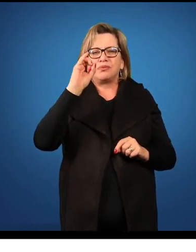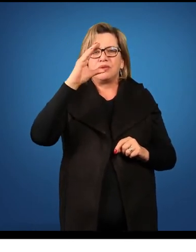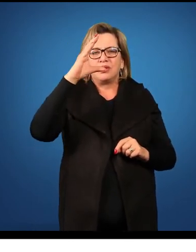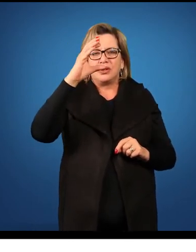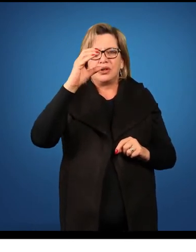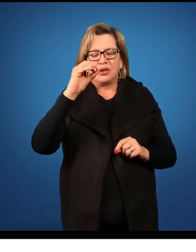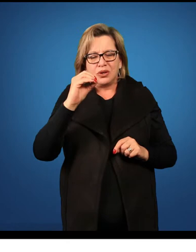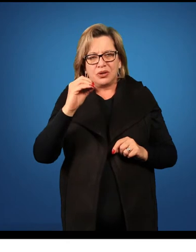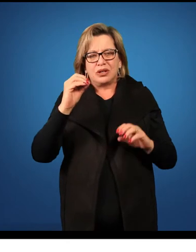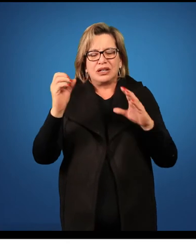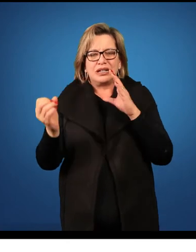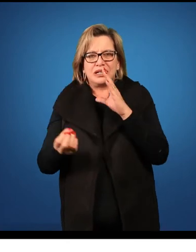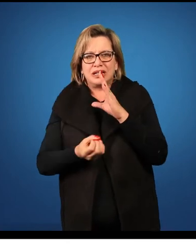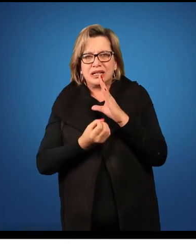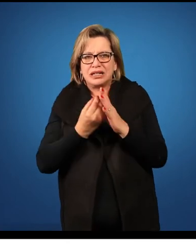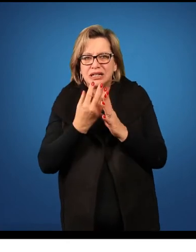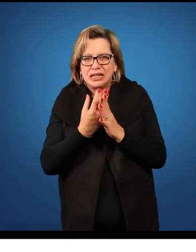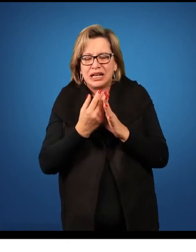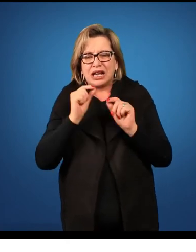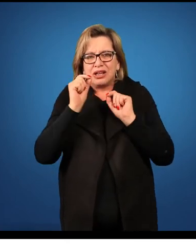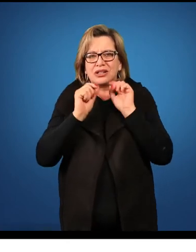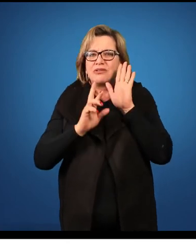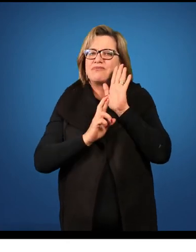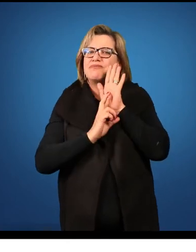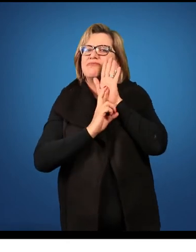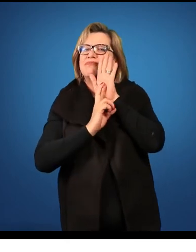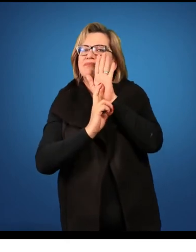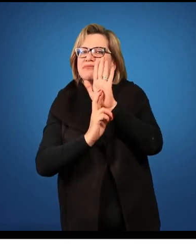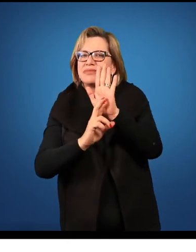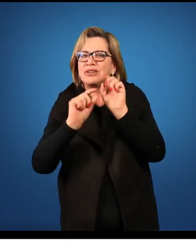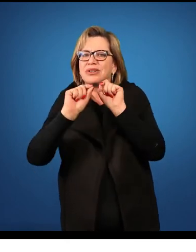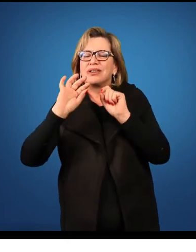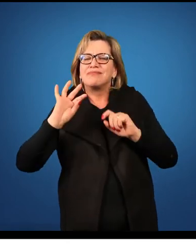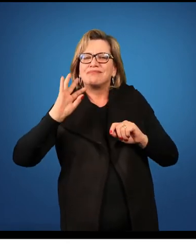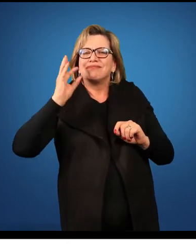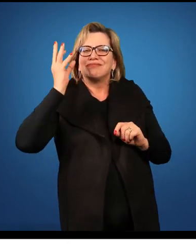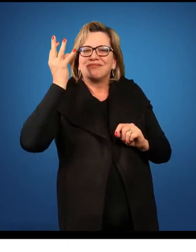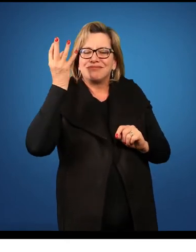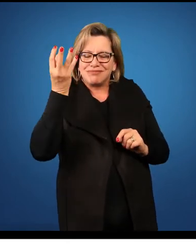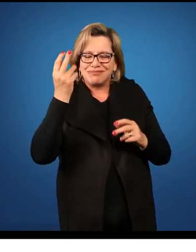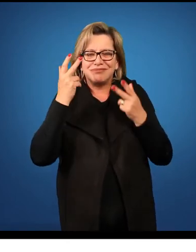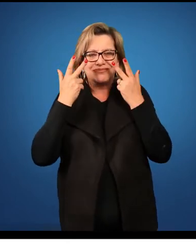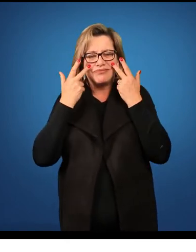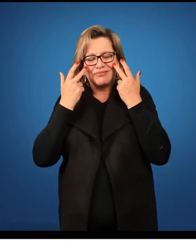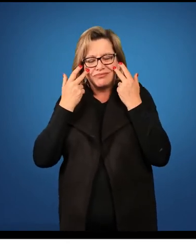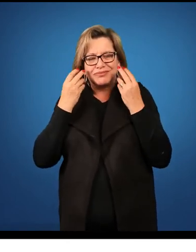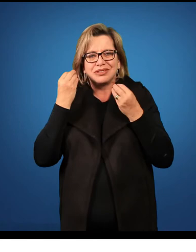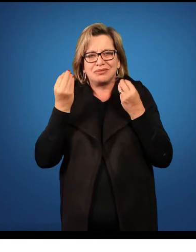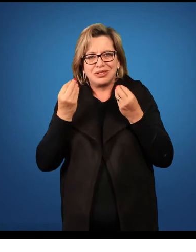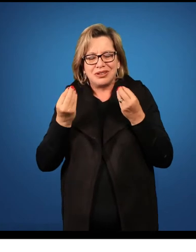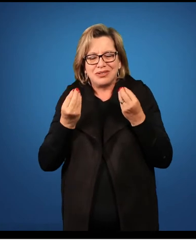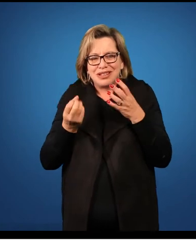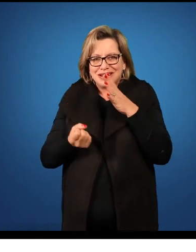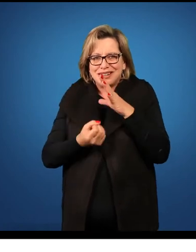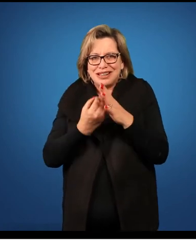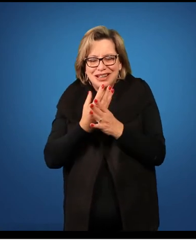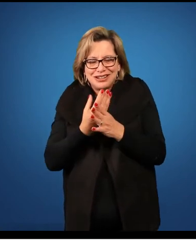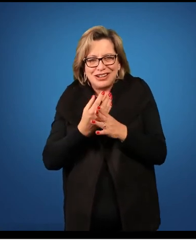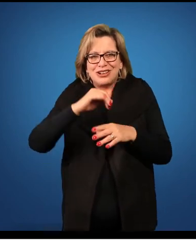modelos que possam representar os fenômenos naturais, os fenômenos que estão sendo estudados. Nós podemos criar jogos, criar,